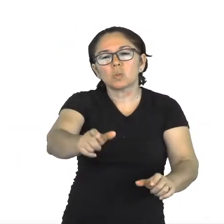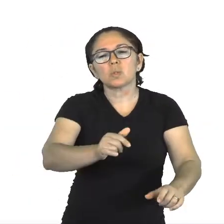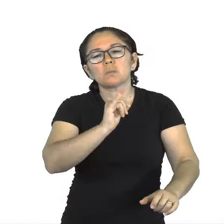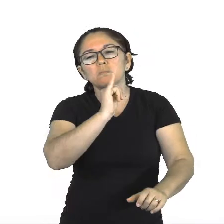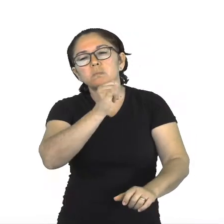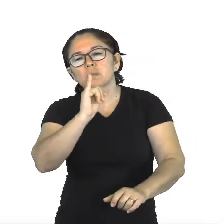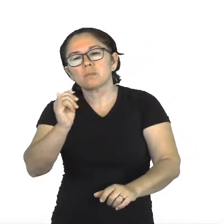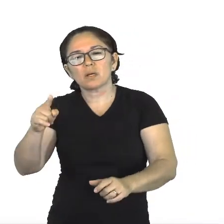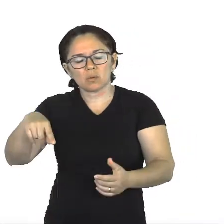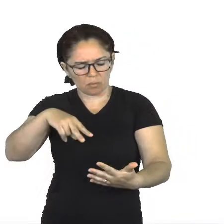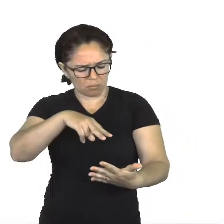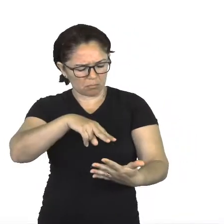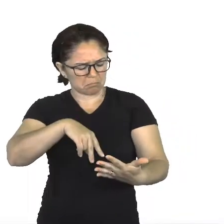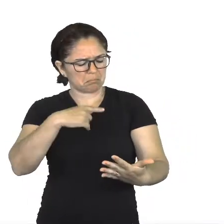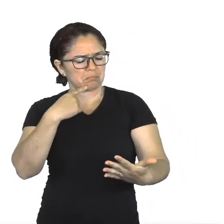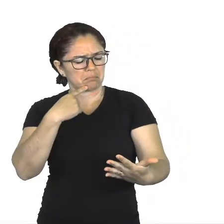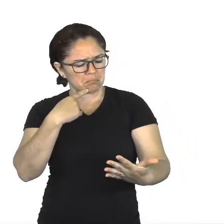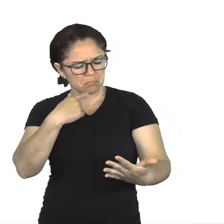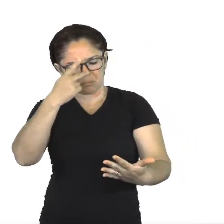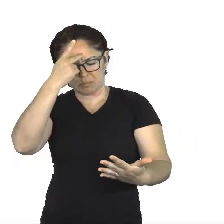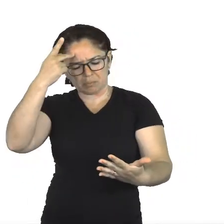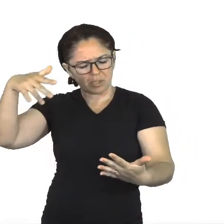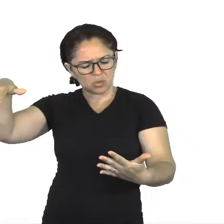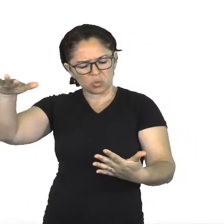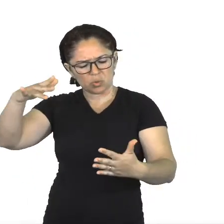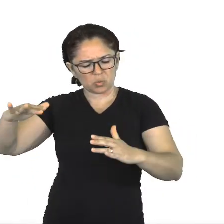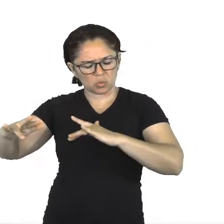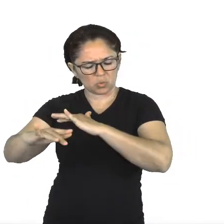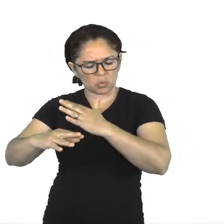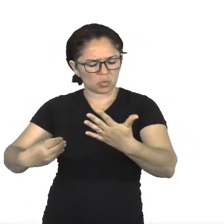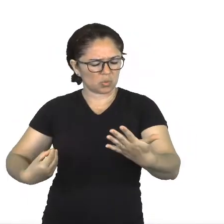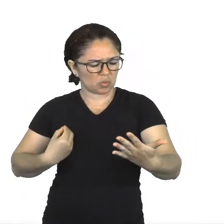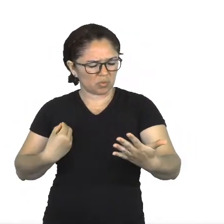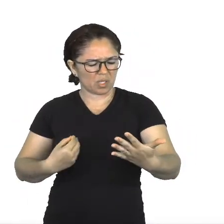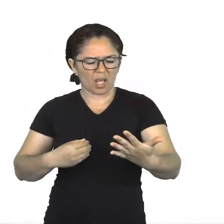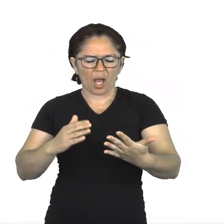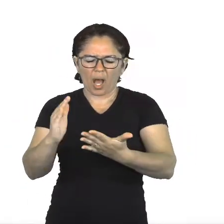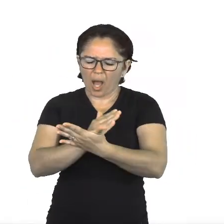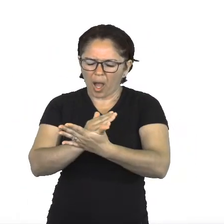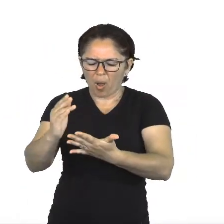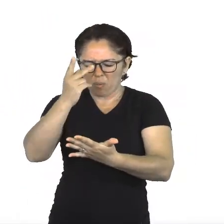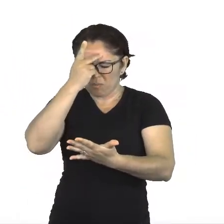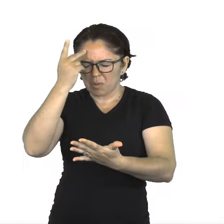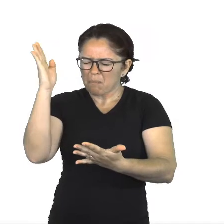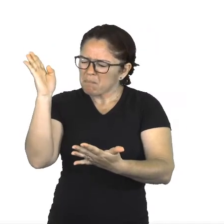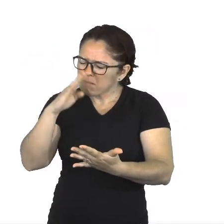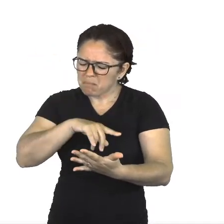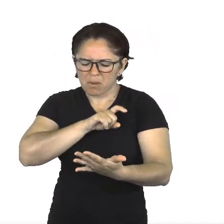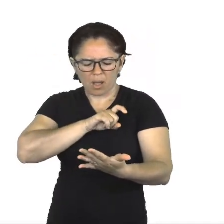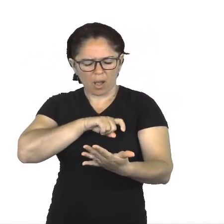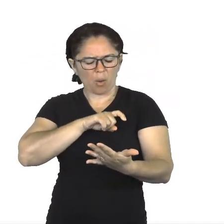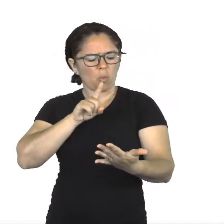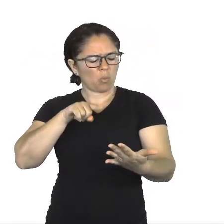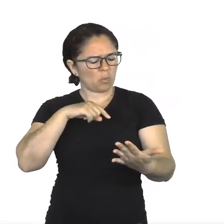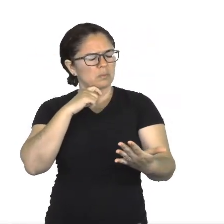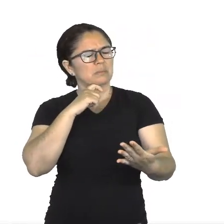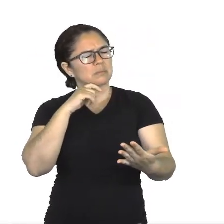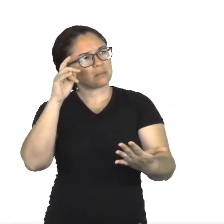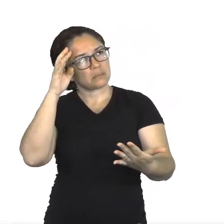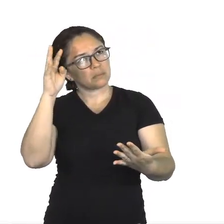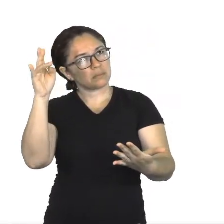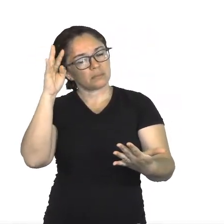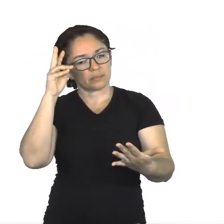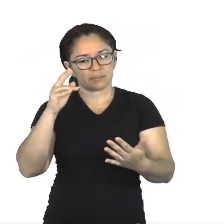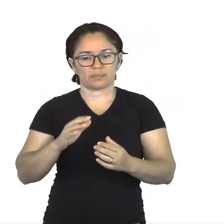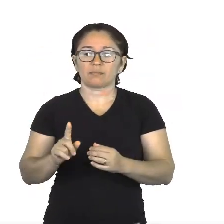humana e sobre as ações cruéis que os homens são capazes de realizar. Então, essa é a resenha.